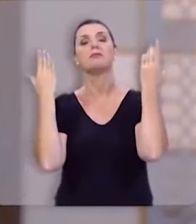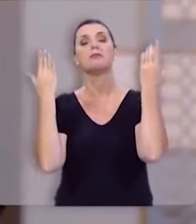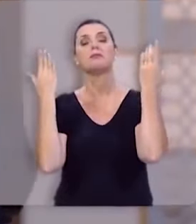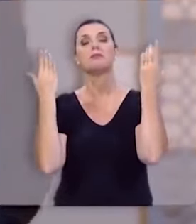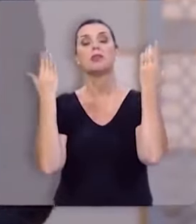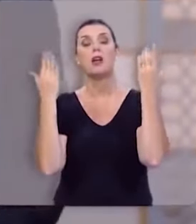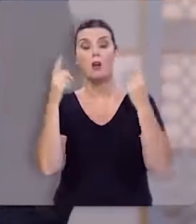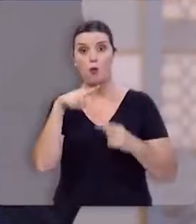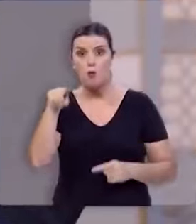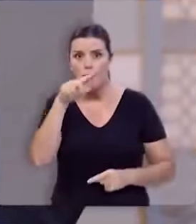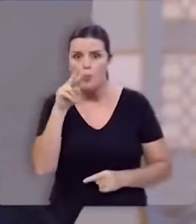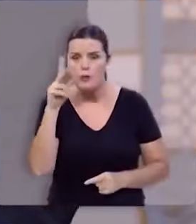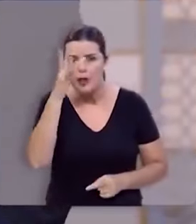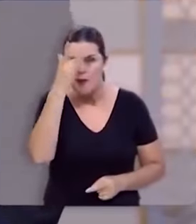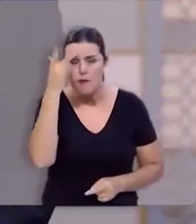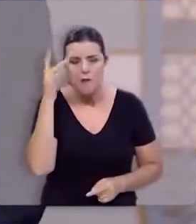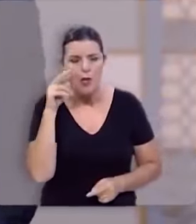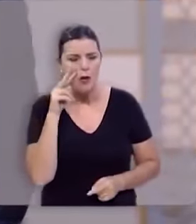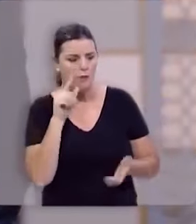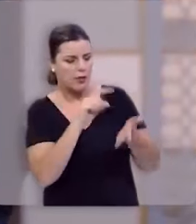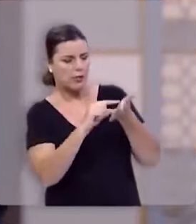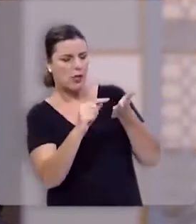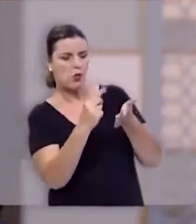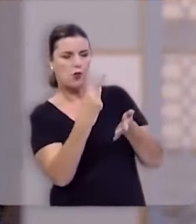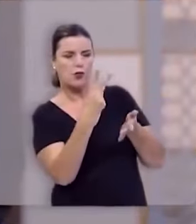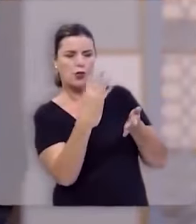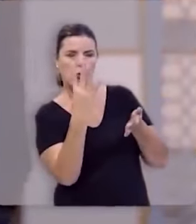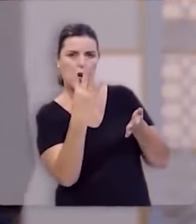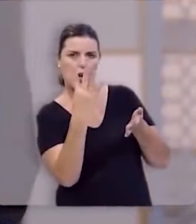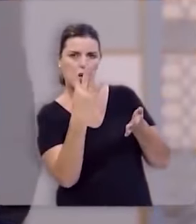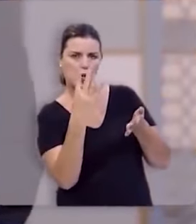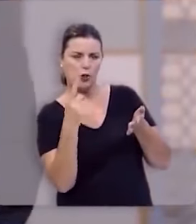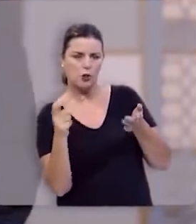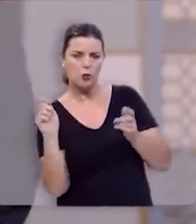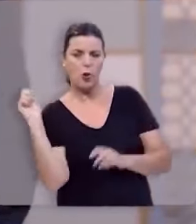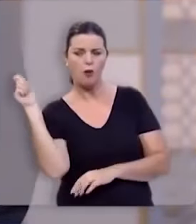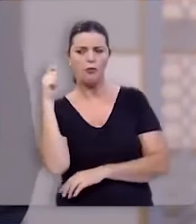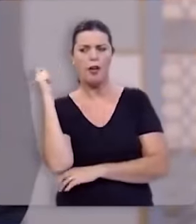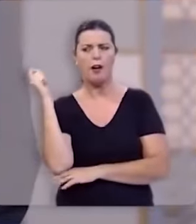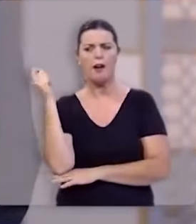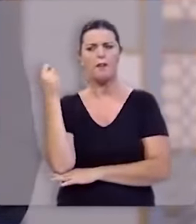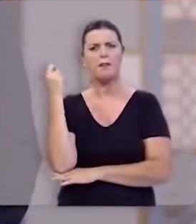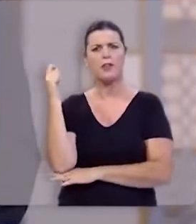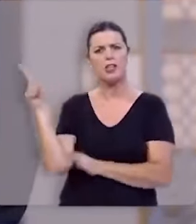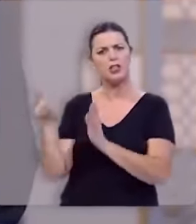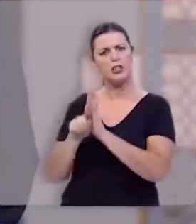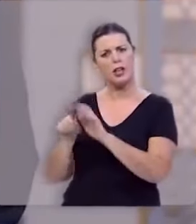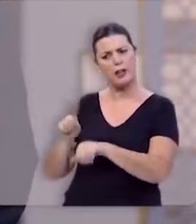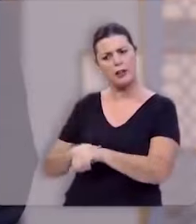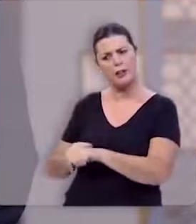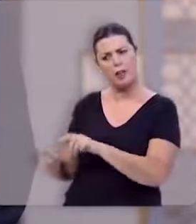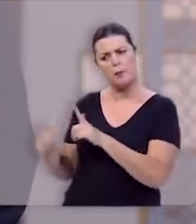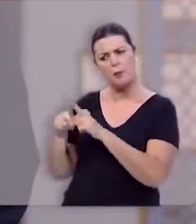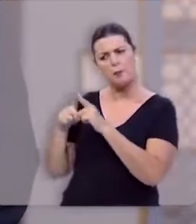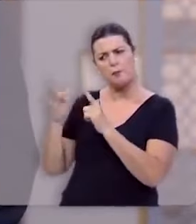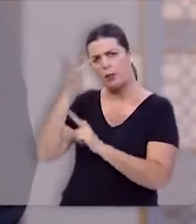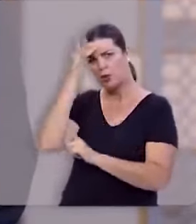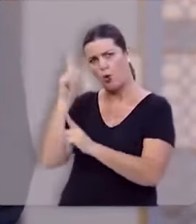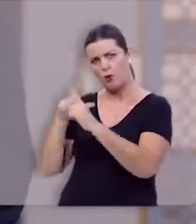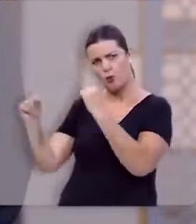se você conferir comigo os versos 24 a 26 Davi chega numa hora em que está todo mundo fugindo e dizendo o seguinte olha